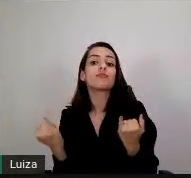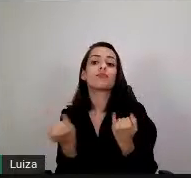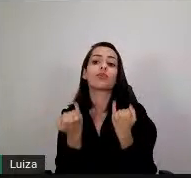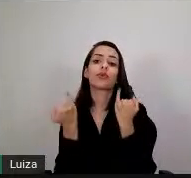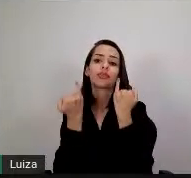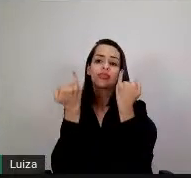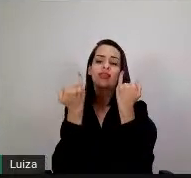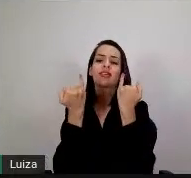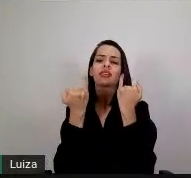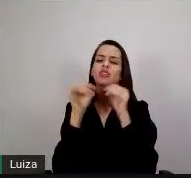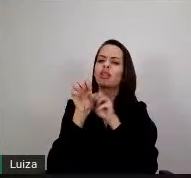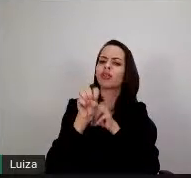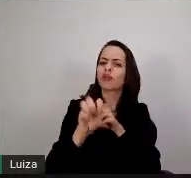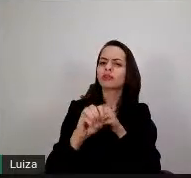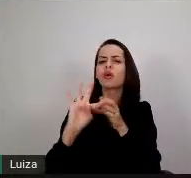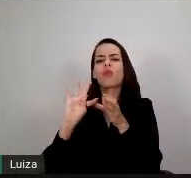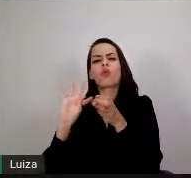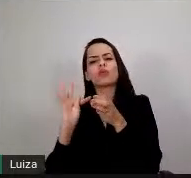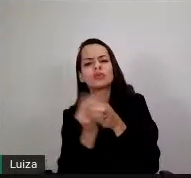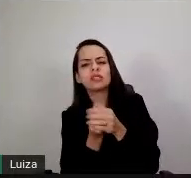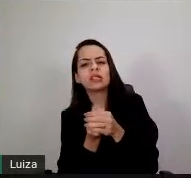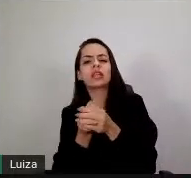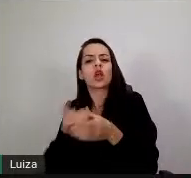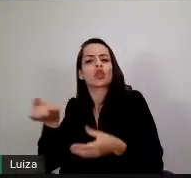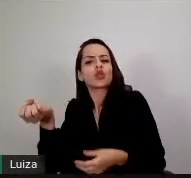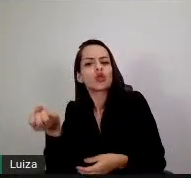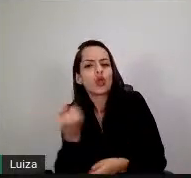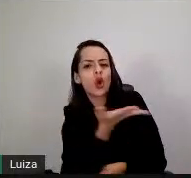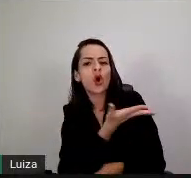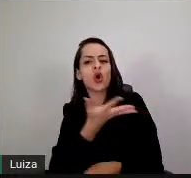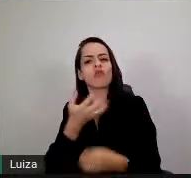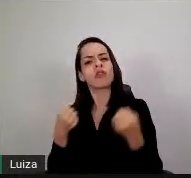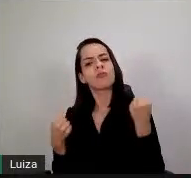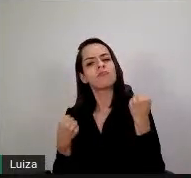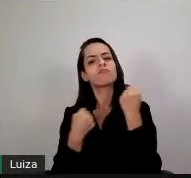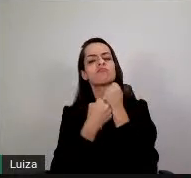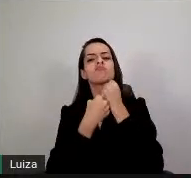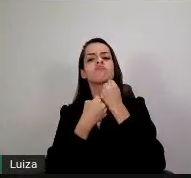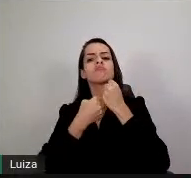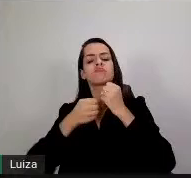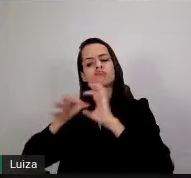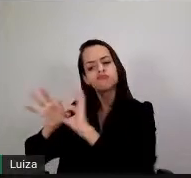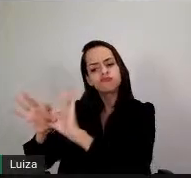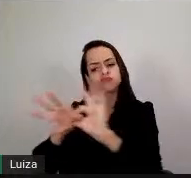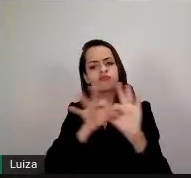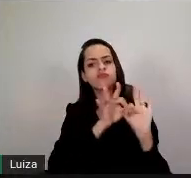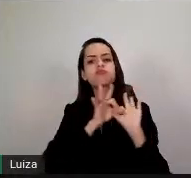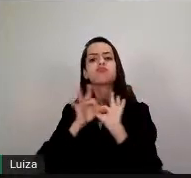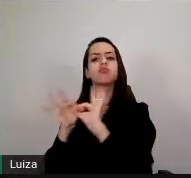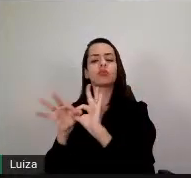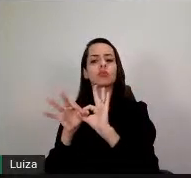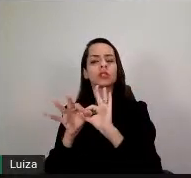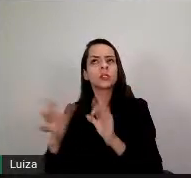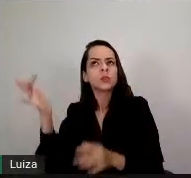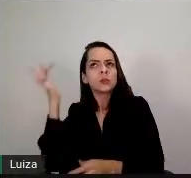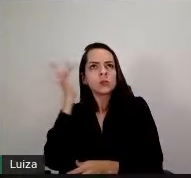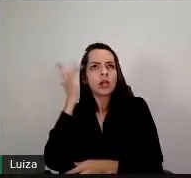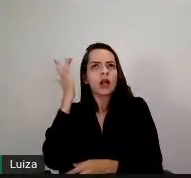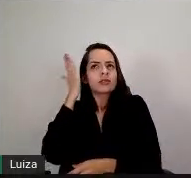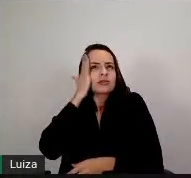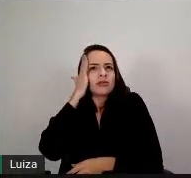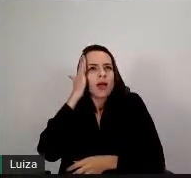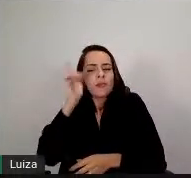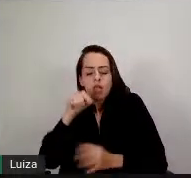inclusiva, inovadora, engajada, comprometida com o coletivo, e ciente das potencialidades da